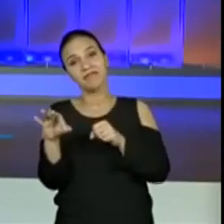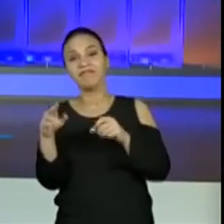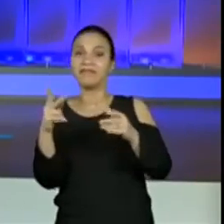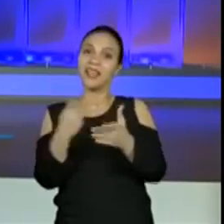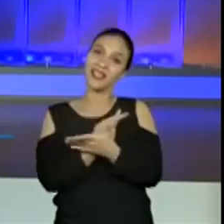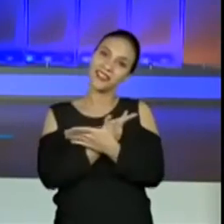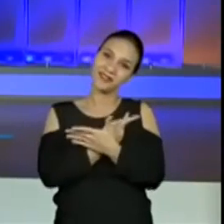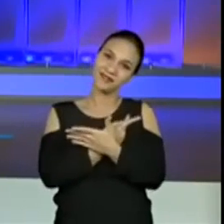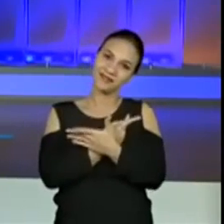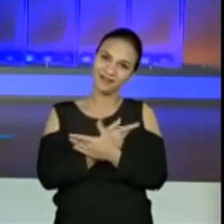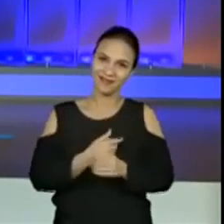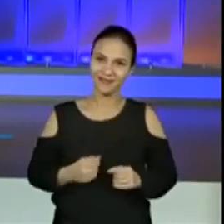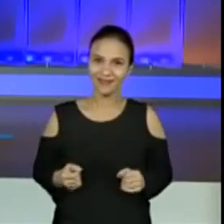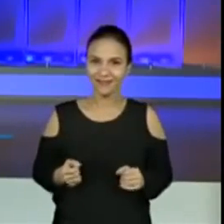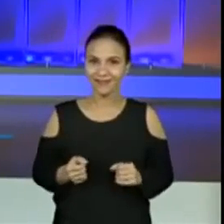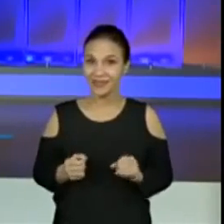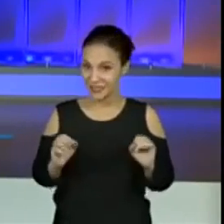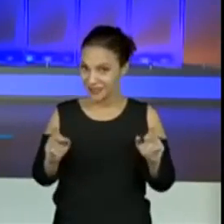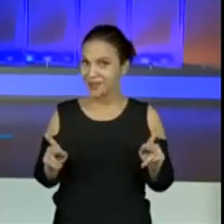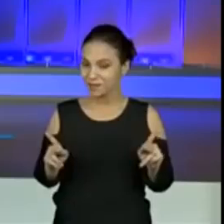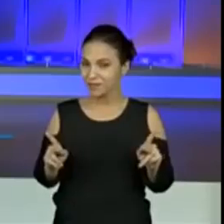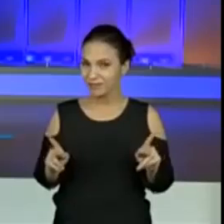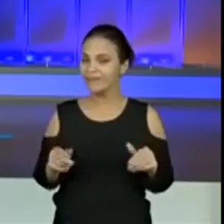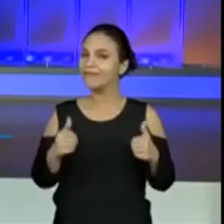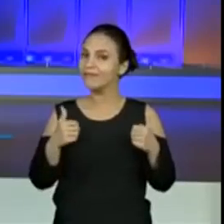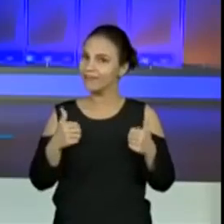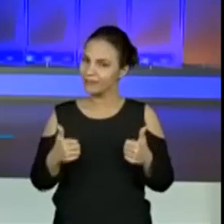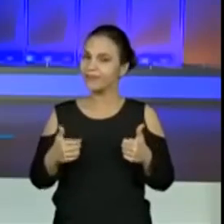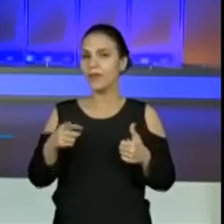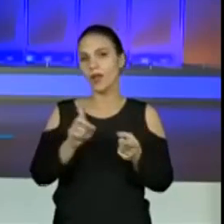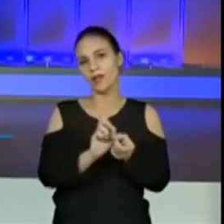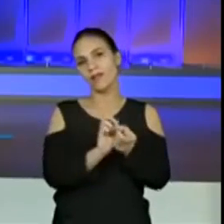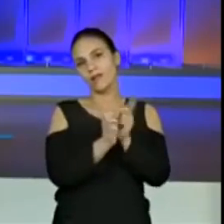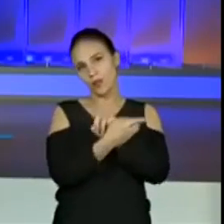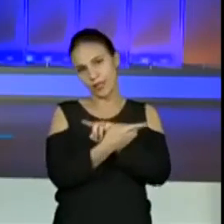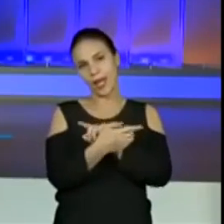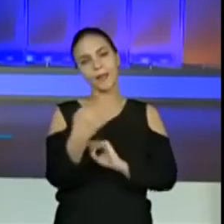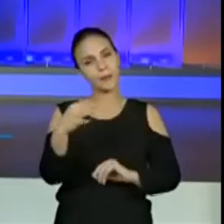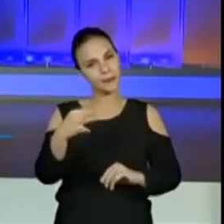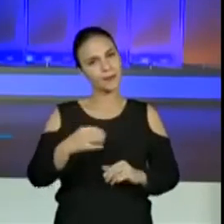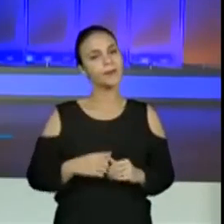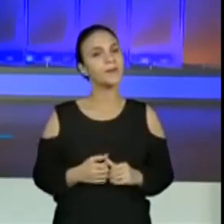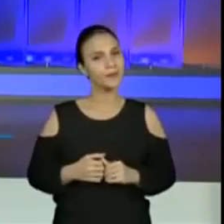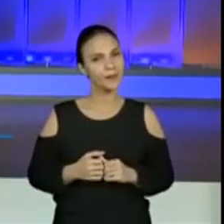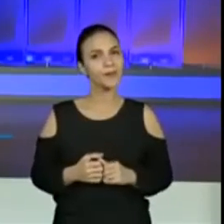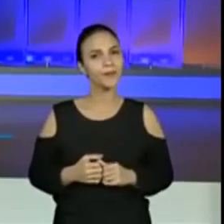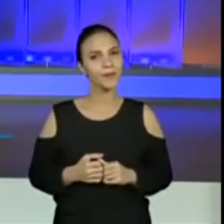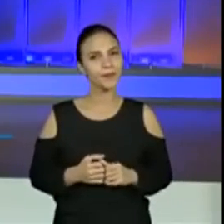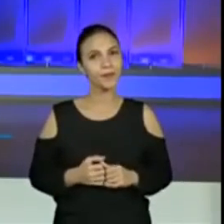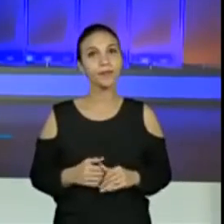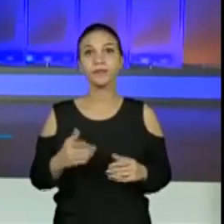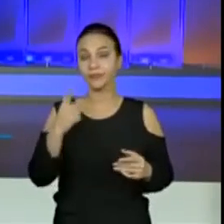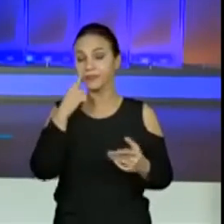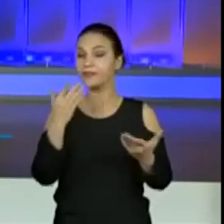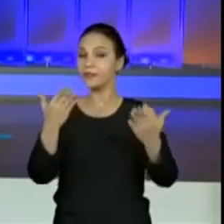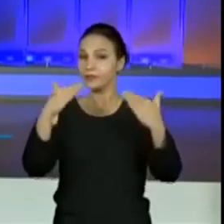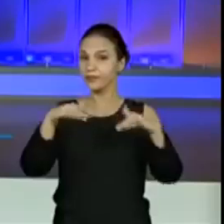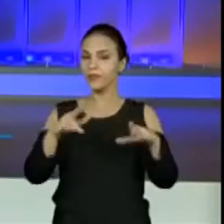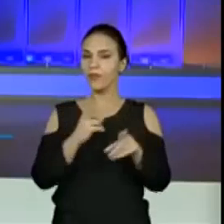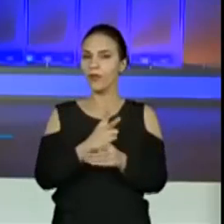executar está correta ou não. Utilizando, então, a operação contrária. Certo? Vamos lá?